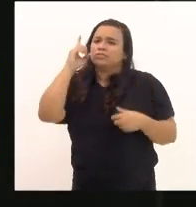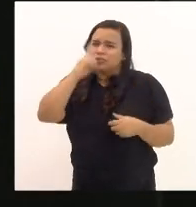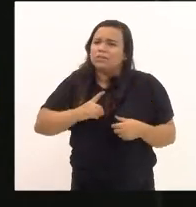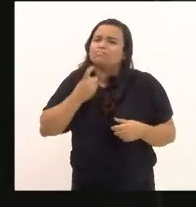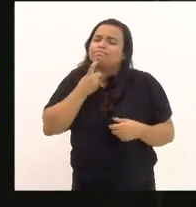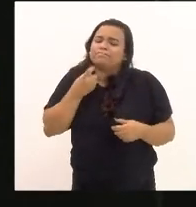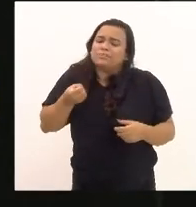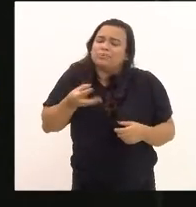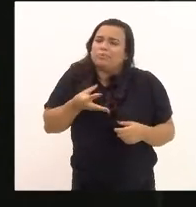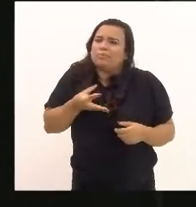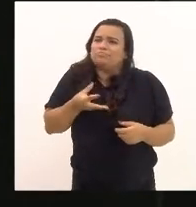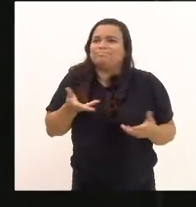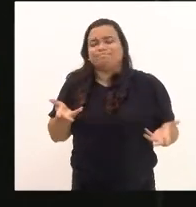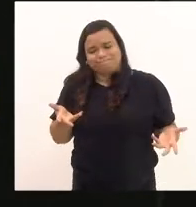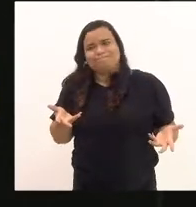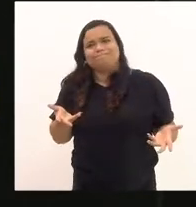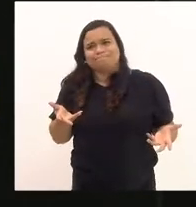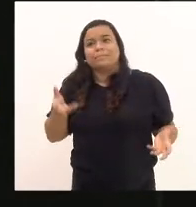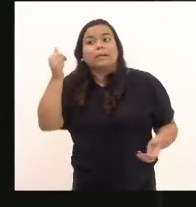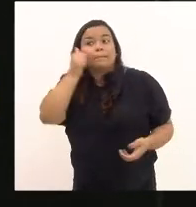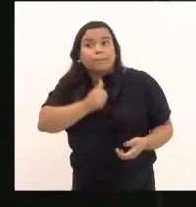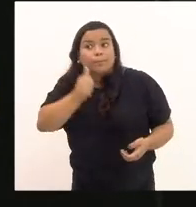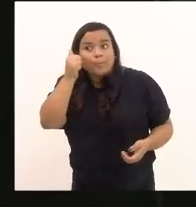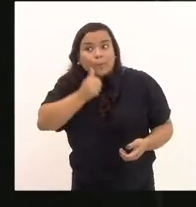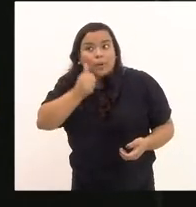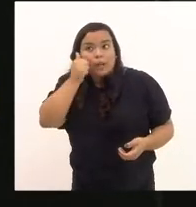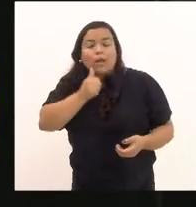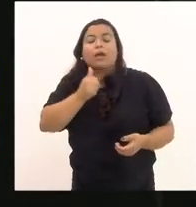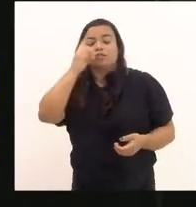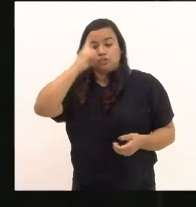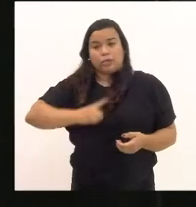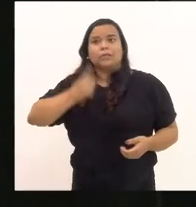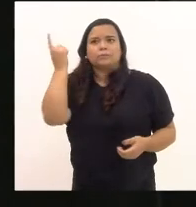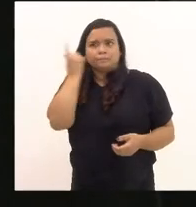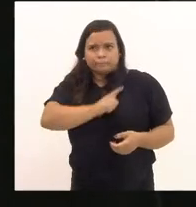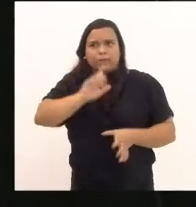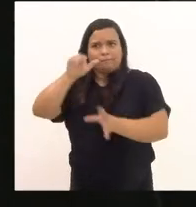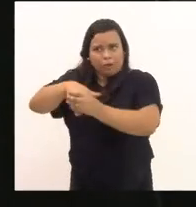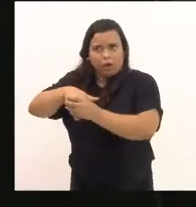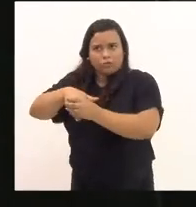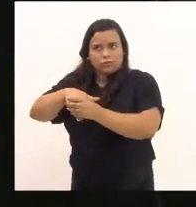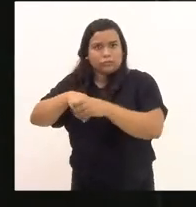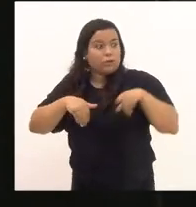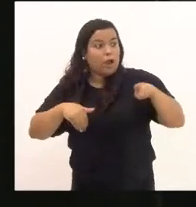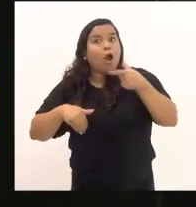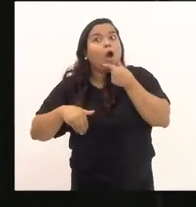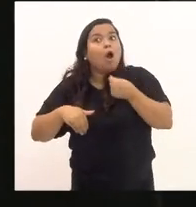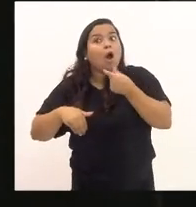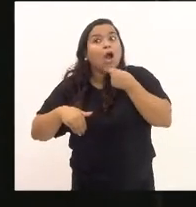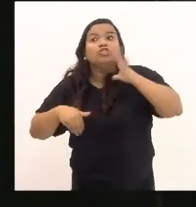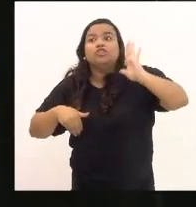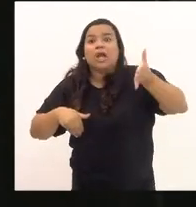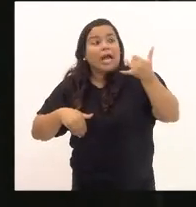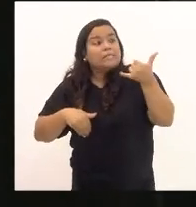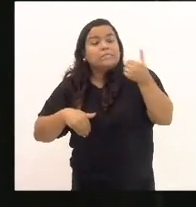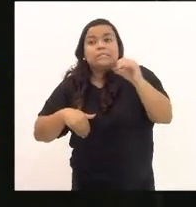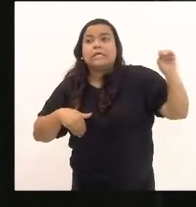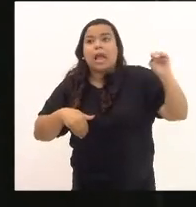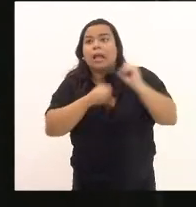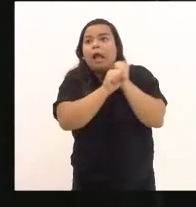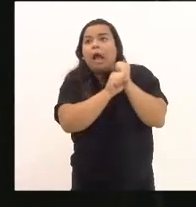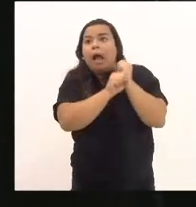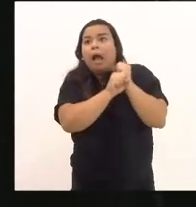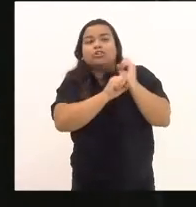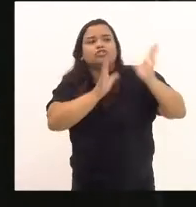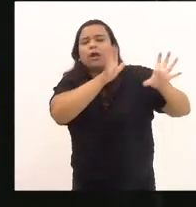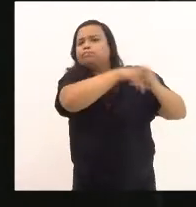ressaltar, as mulheres só tiveram o direito de votar depois de 100 anos que os homens já votavam. Então, a gente